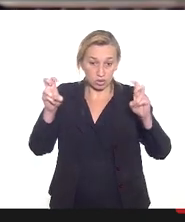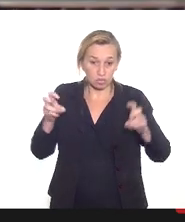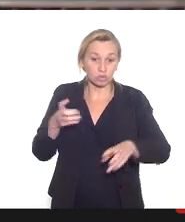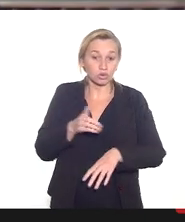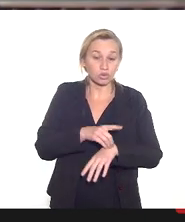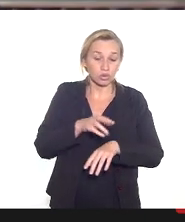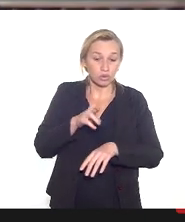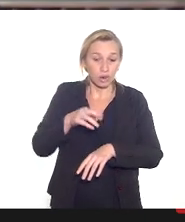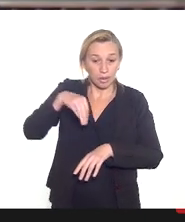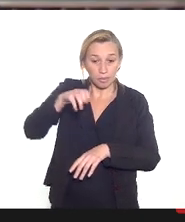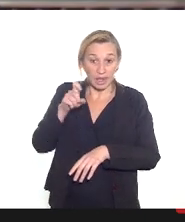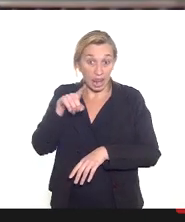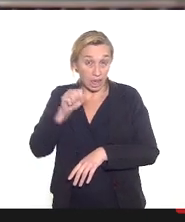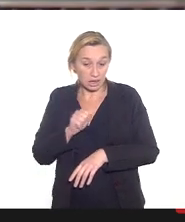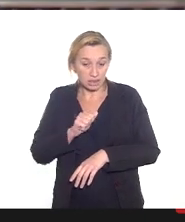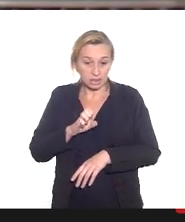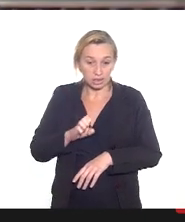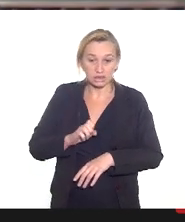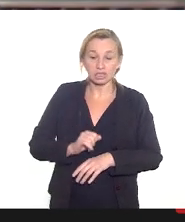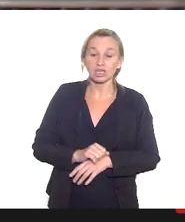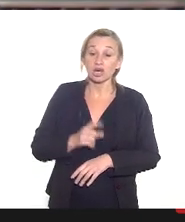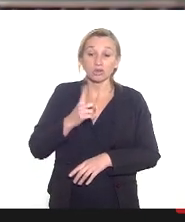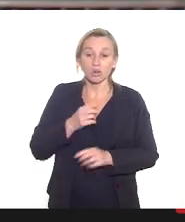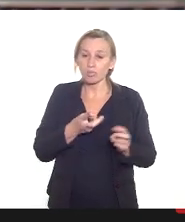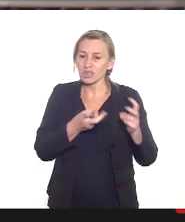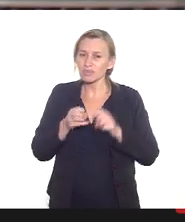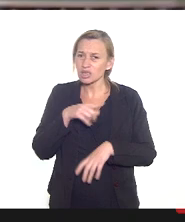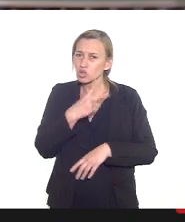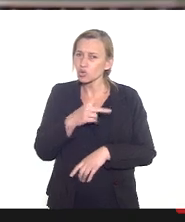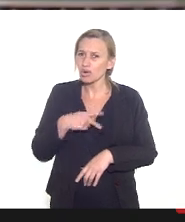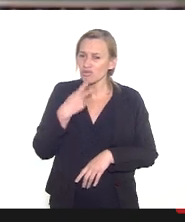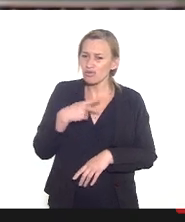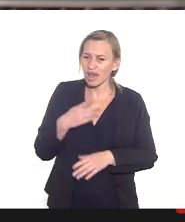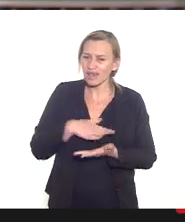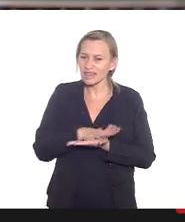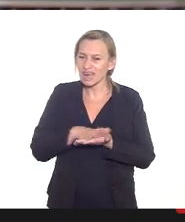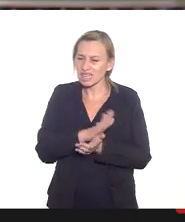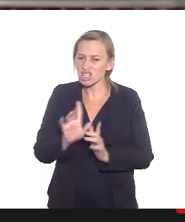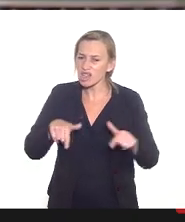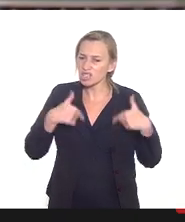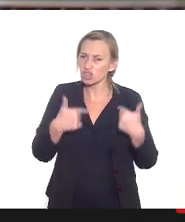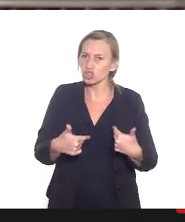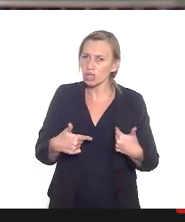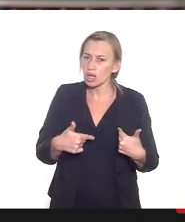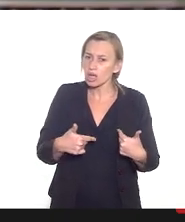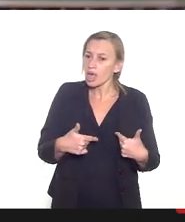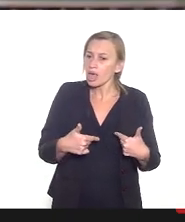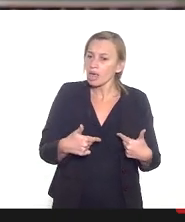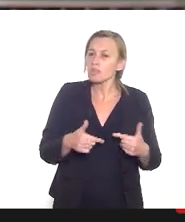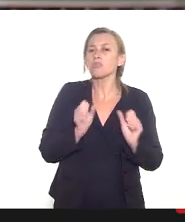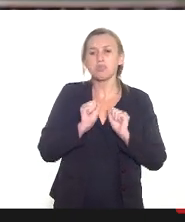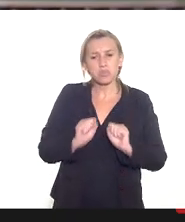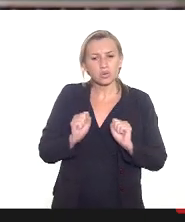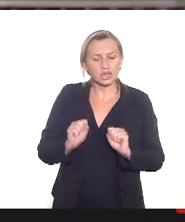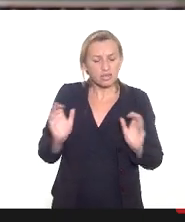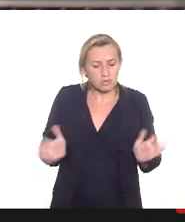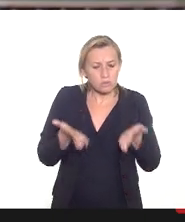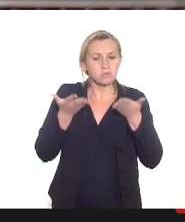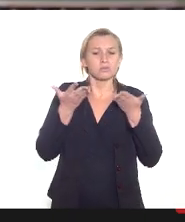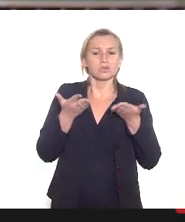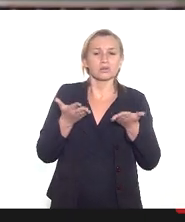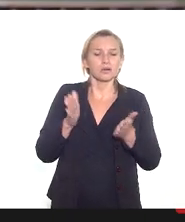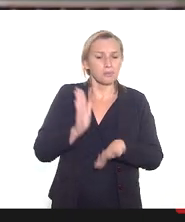doutora Melânia eu não percebi na sua fala nenhum tipo de ação que pudesse estimular